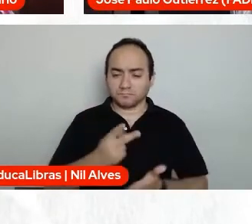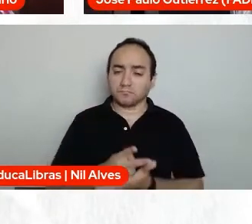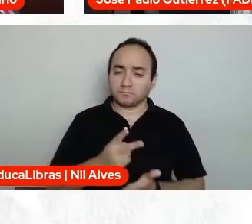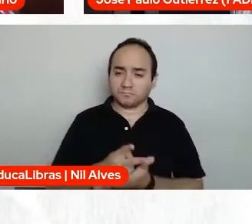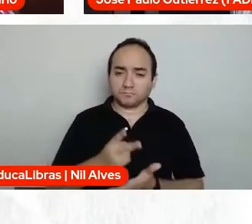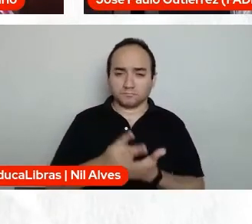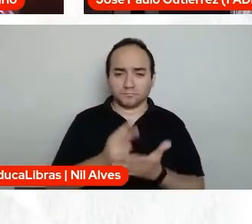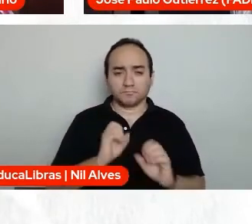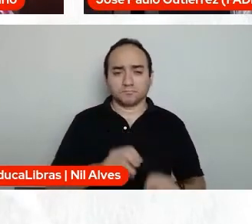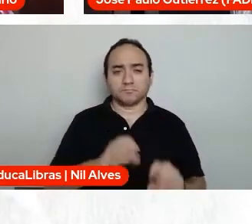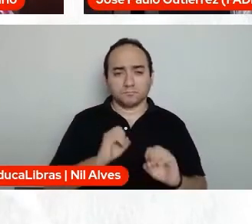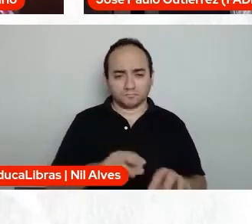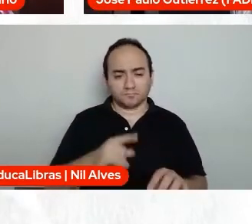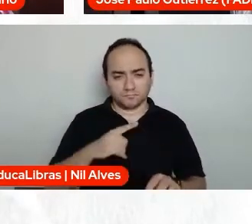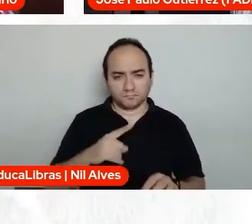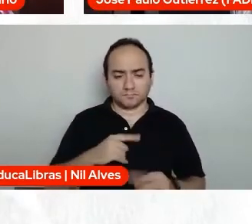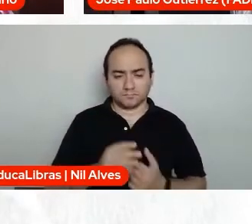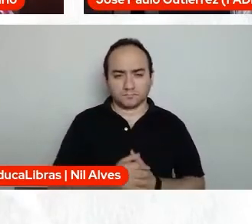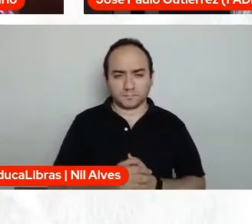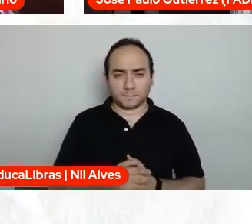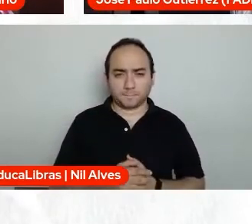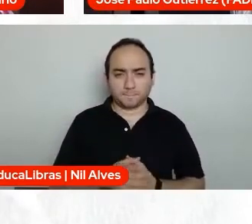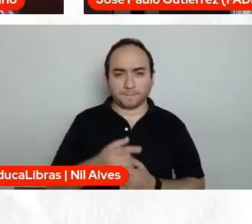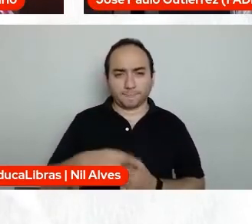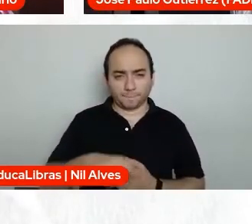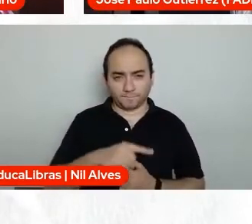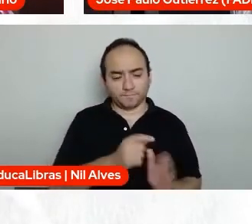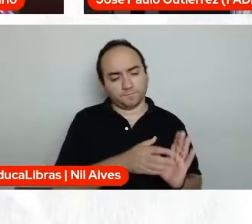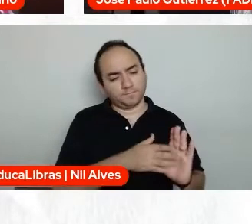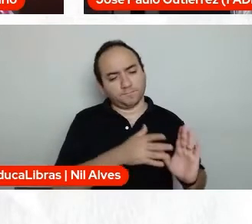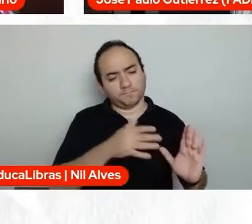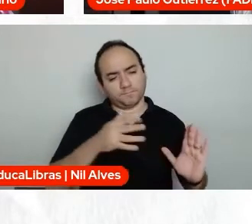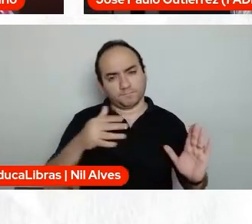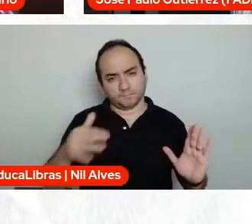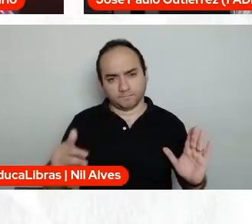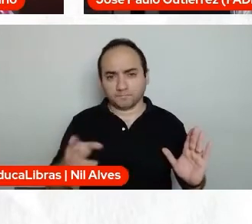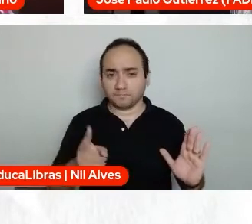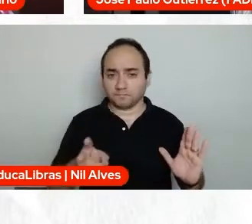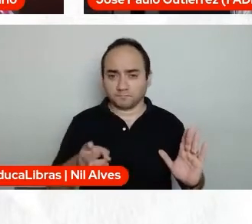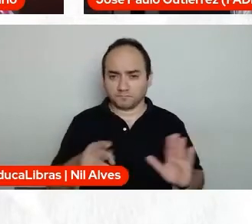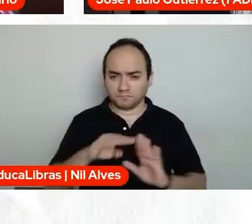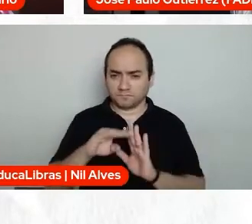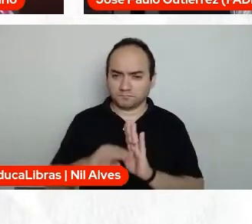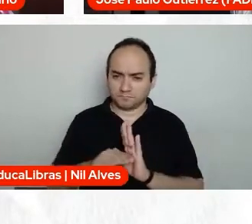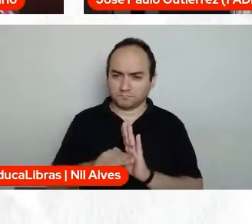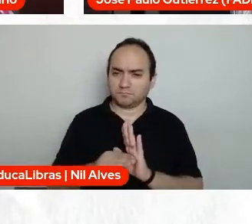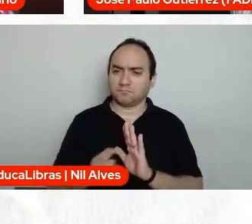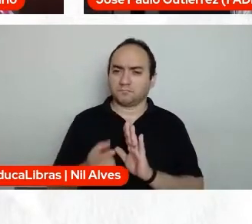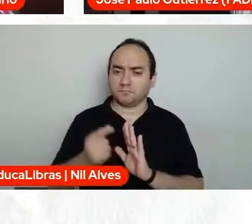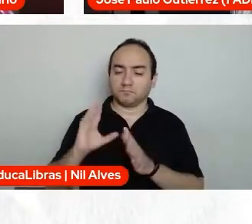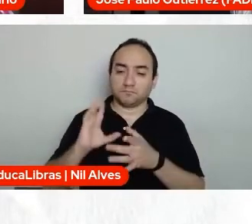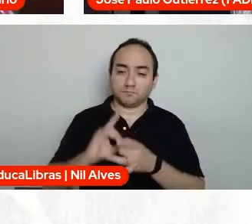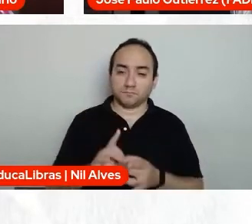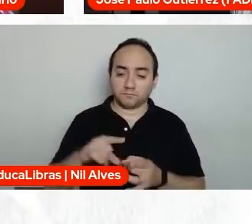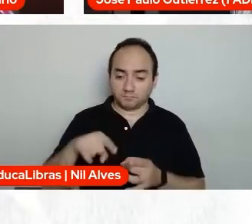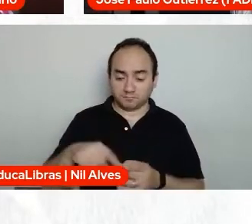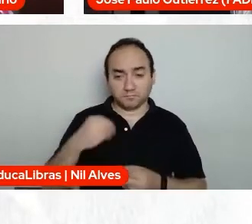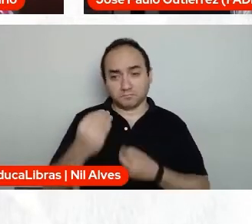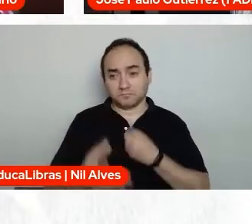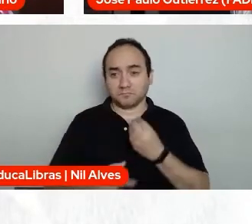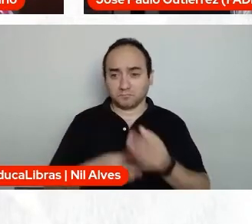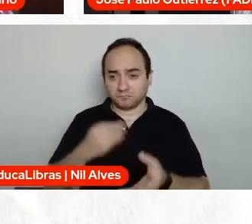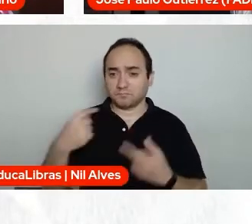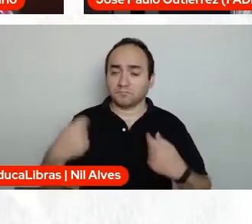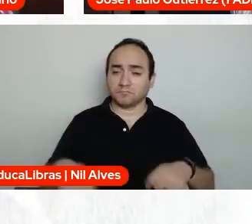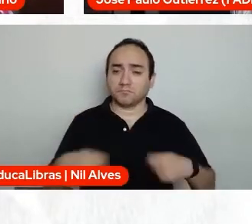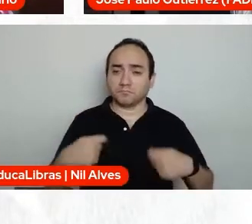astralopetecos, e a gente fala deles e continua, e aí com menos tempo, mas o conteúdo tem que ser dado. E aí, como